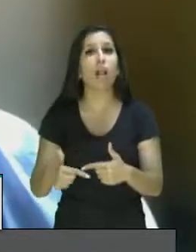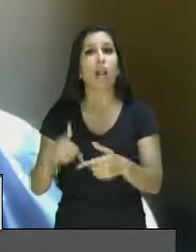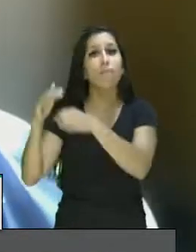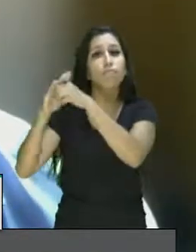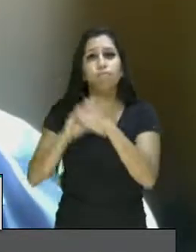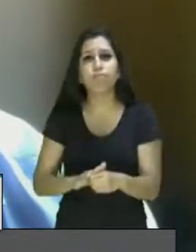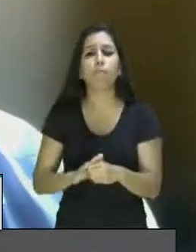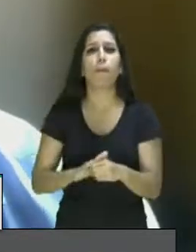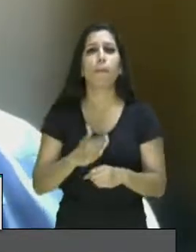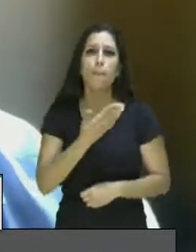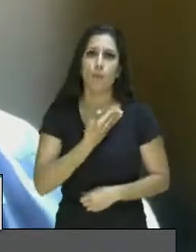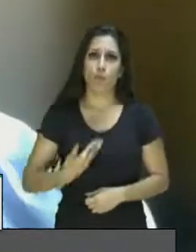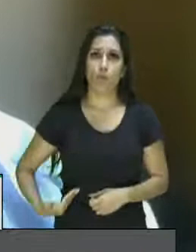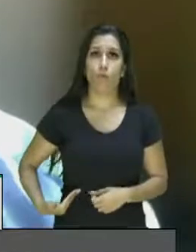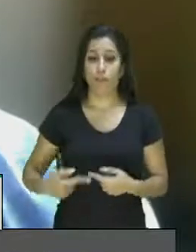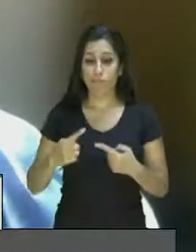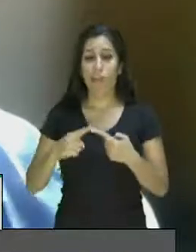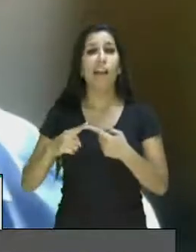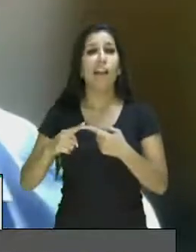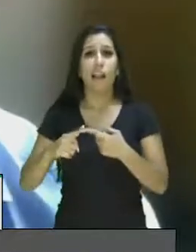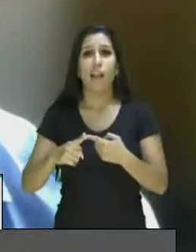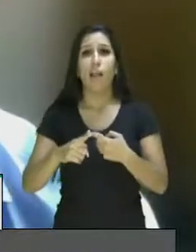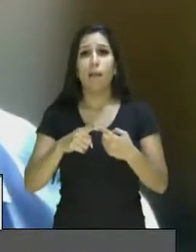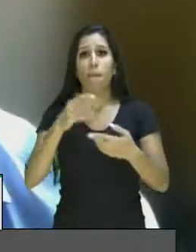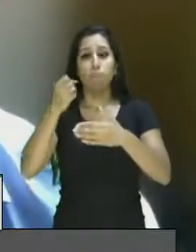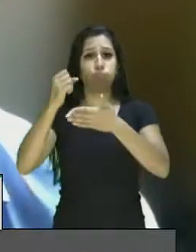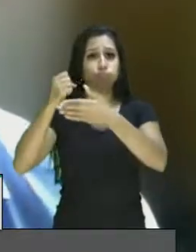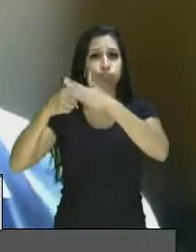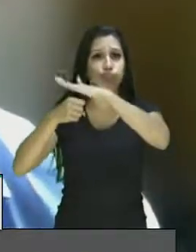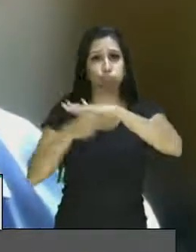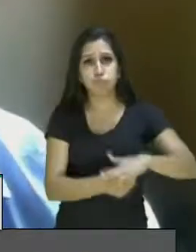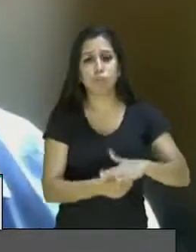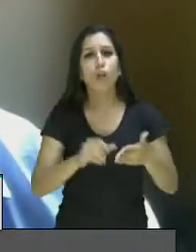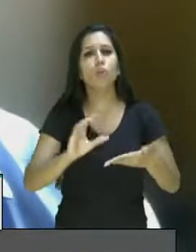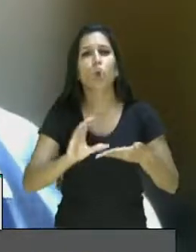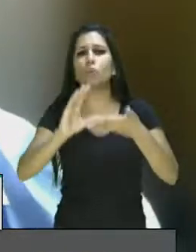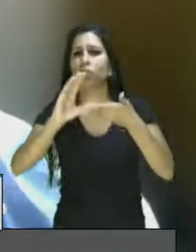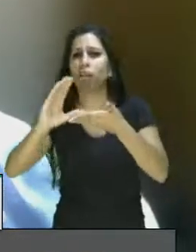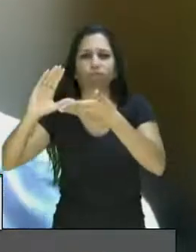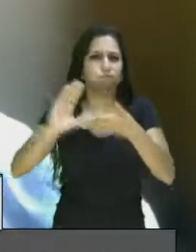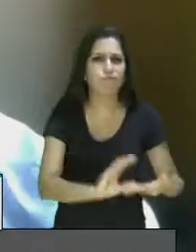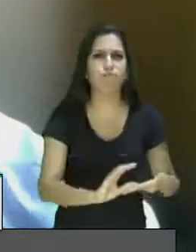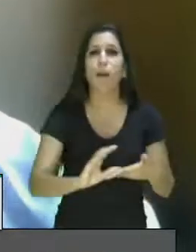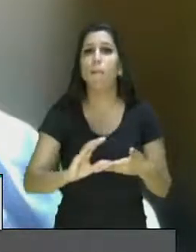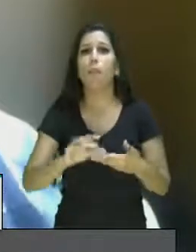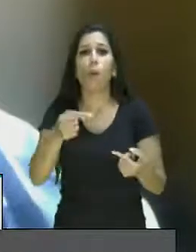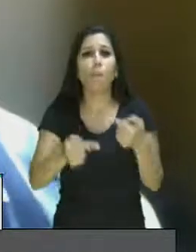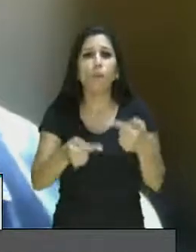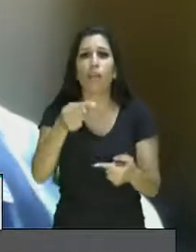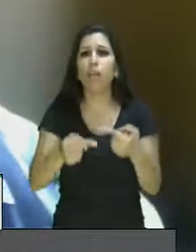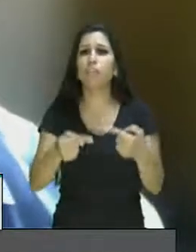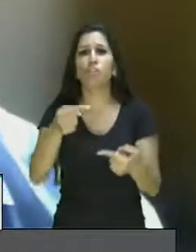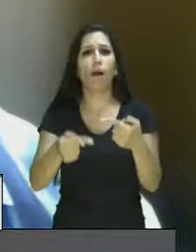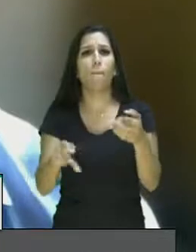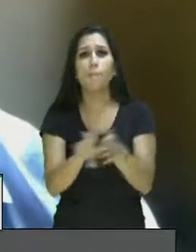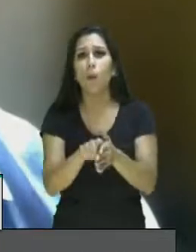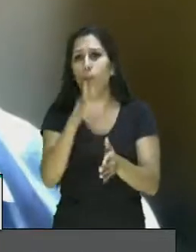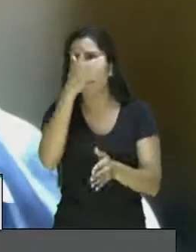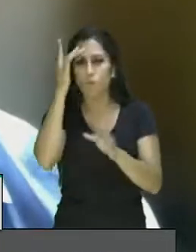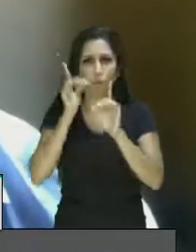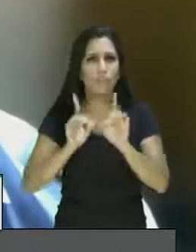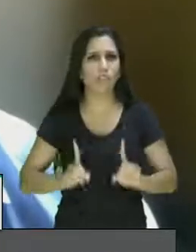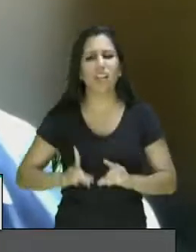atacando os conselhos, atacando as políticas voltadas para as pessoas com deficiência, atacando as políticas